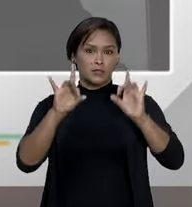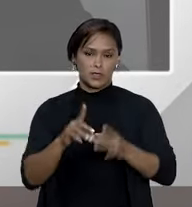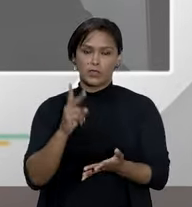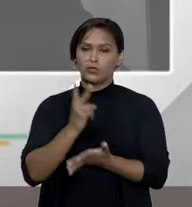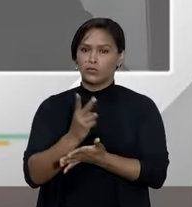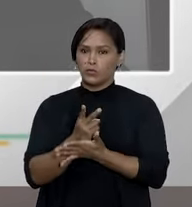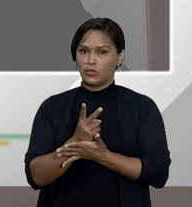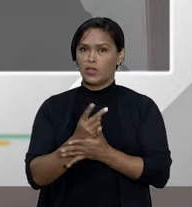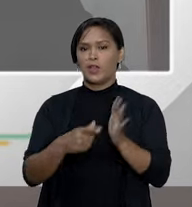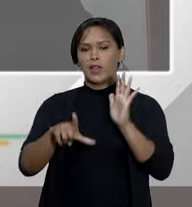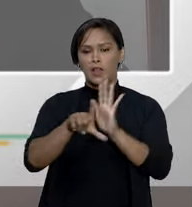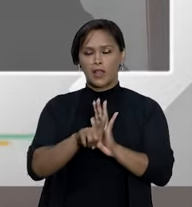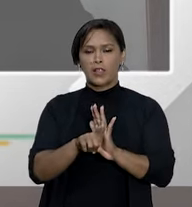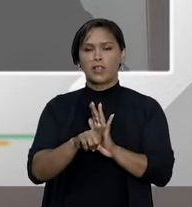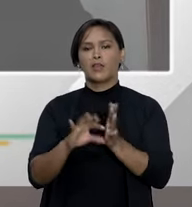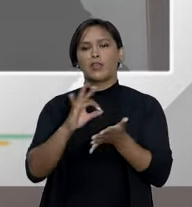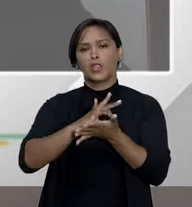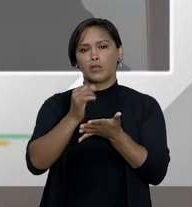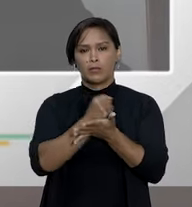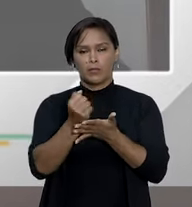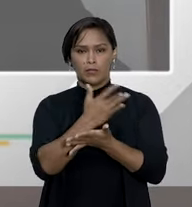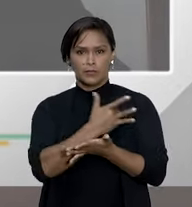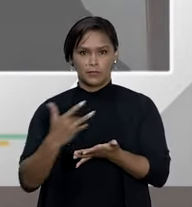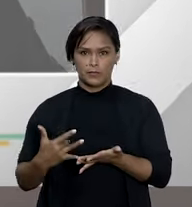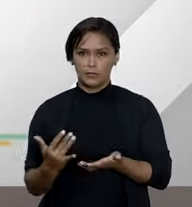No caso, prevalecerá a lei do plano de saúde.